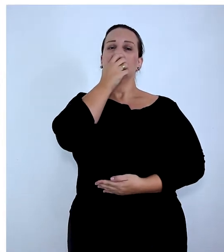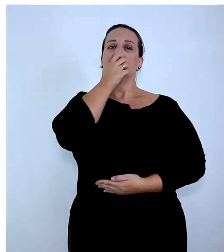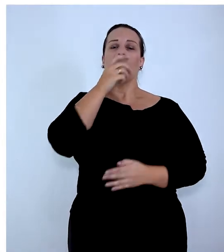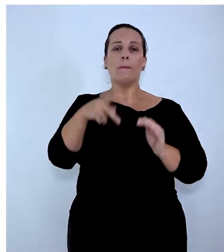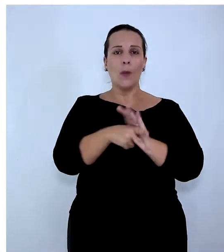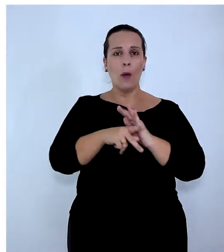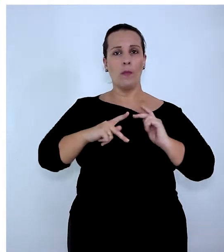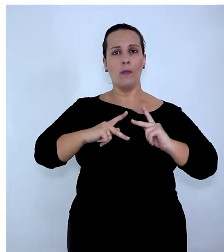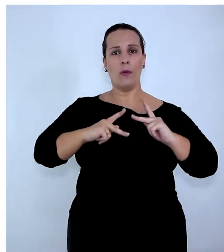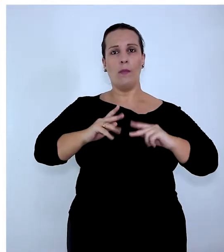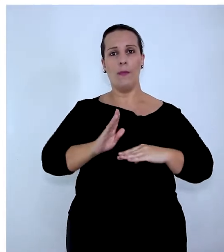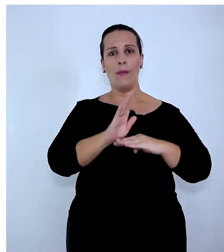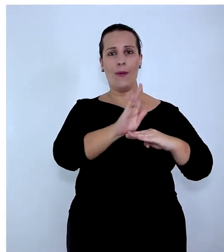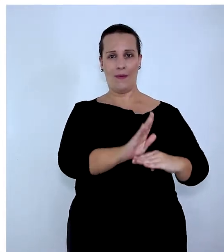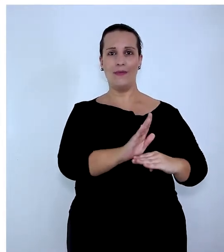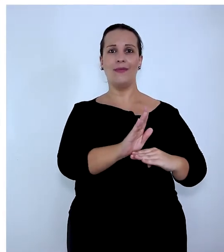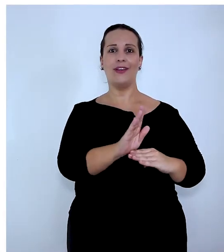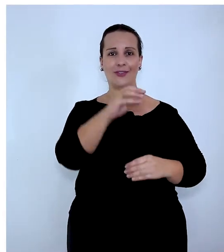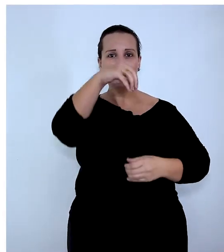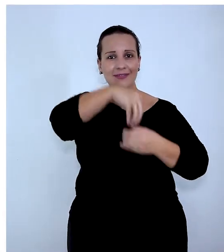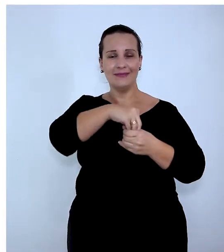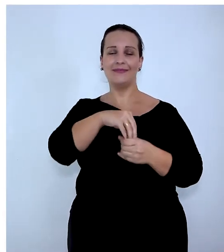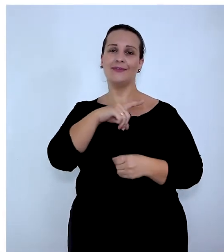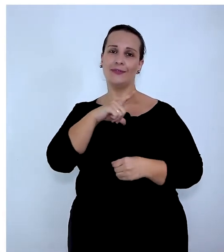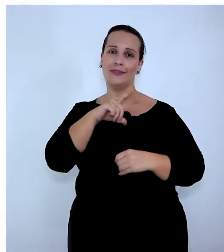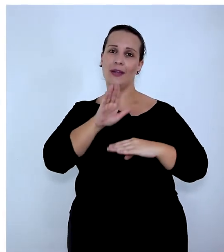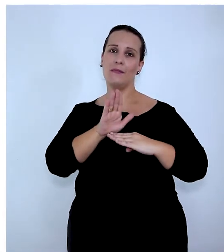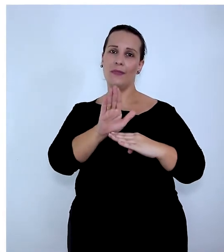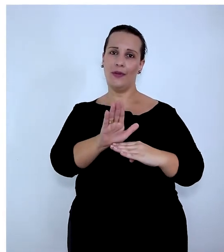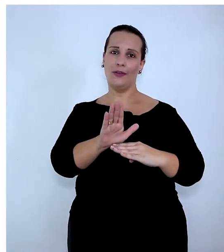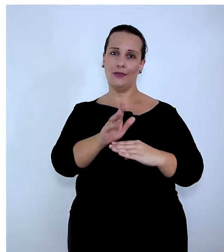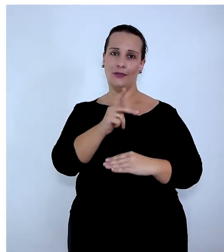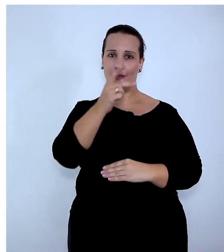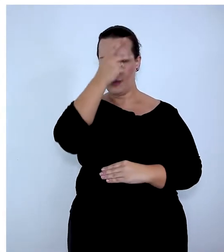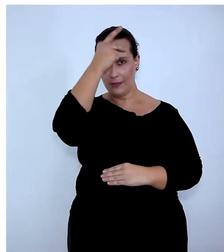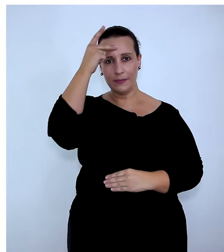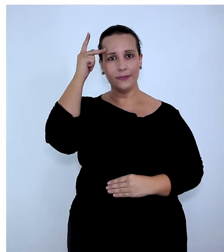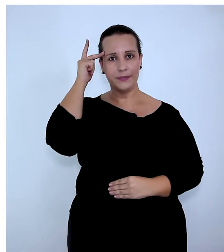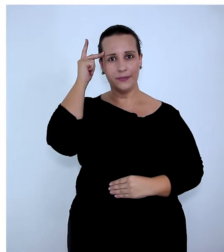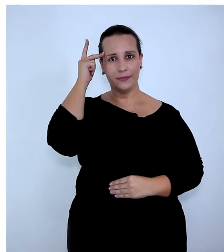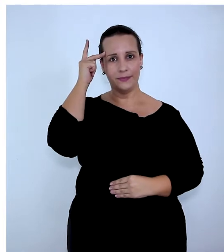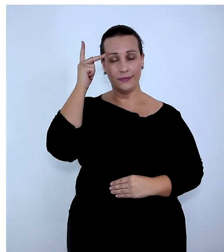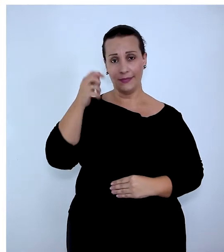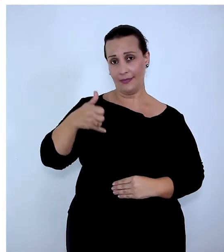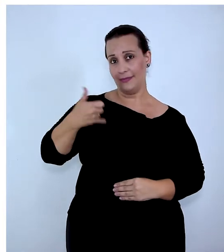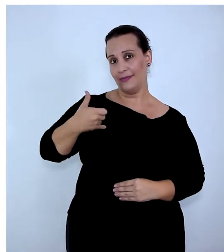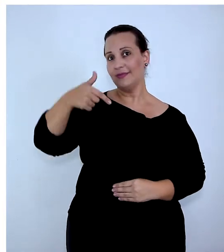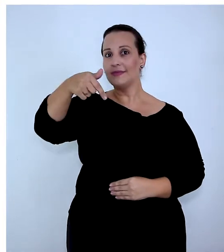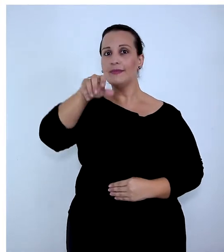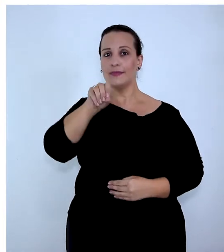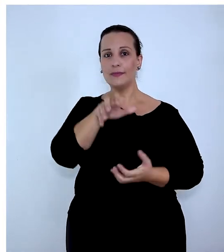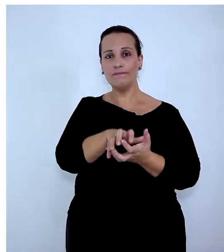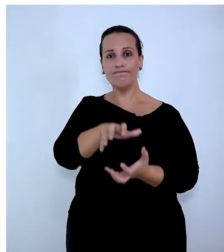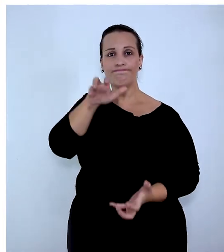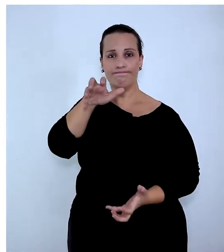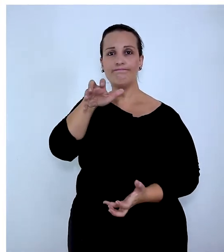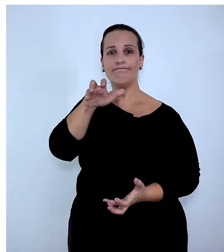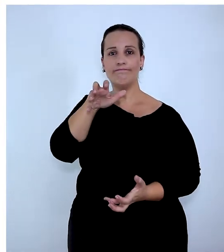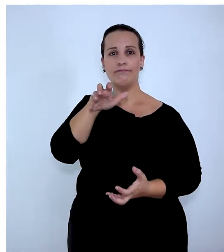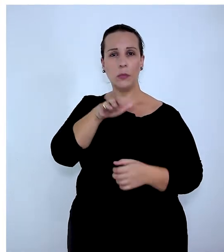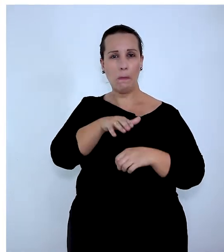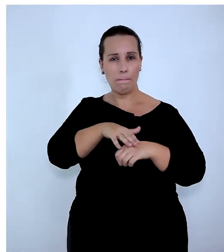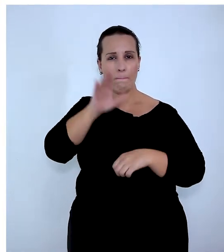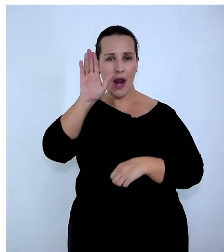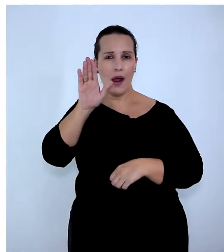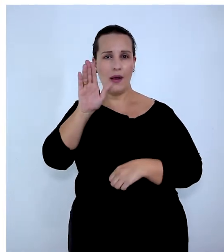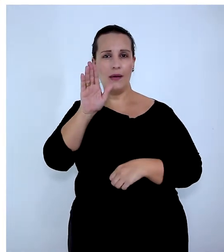a estrutura do Hospital da Solidariedade, o hospital de campanha, para o atendimento. Se você tem mais de 70 anos